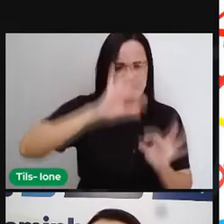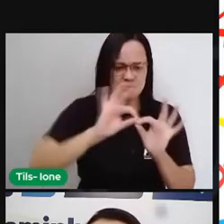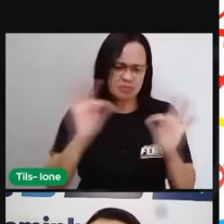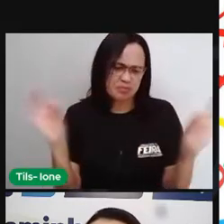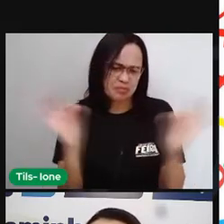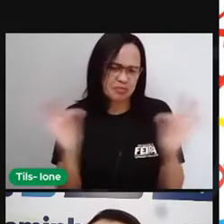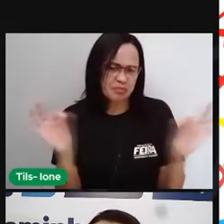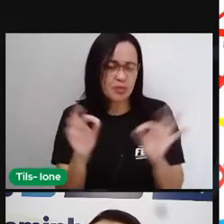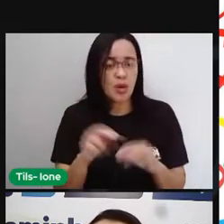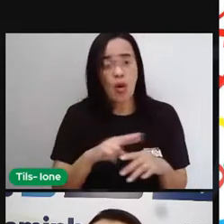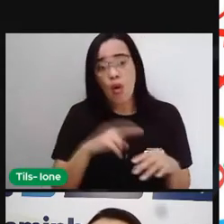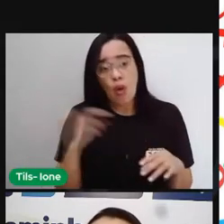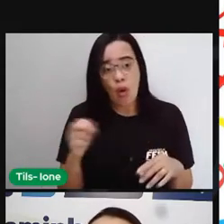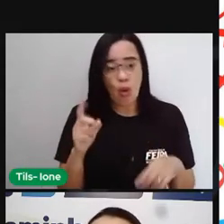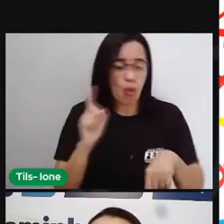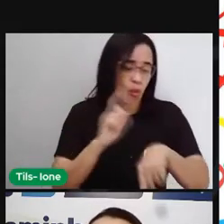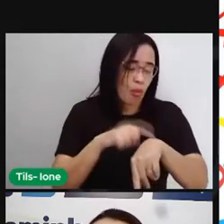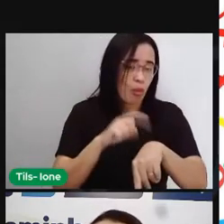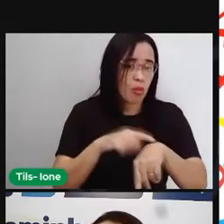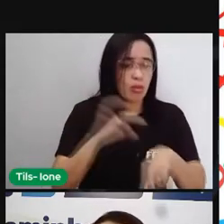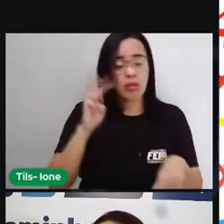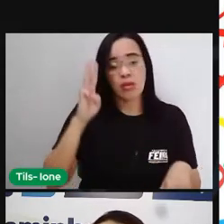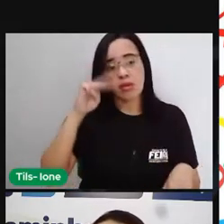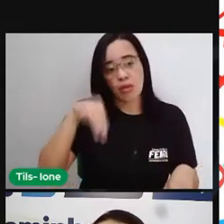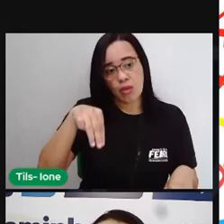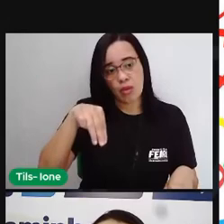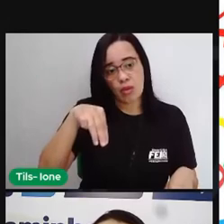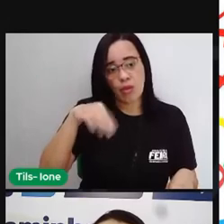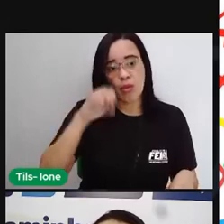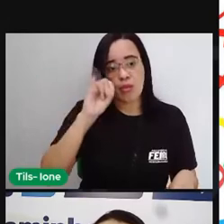Quando a gente fala em minuto, a gente está falando em medida de quê?